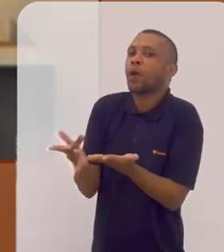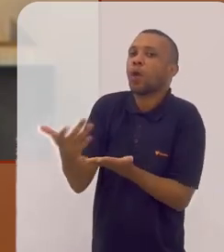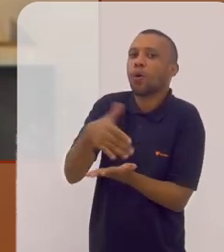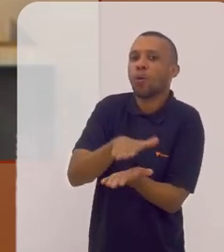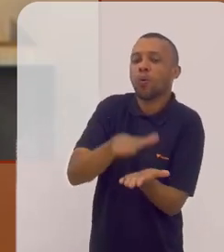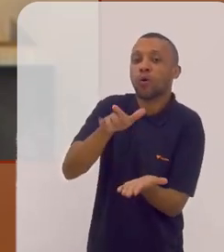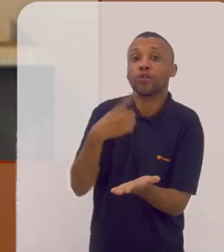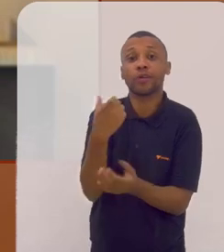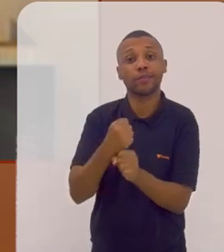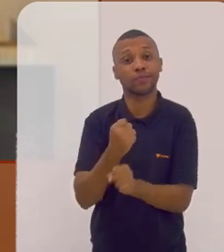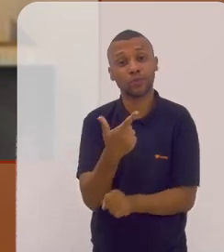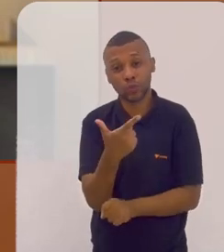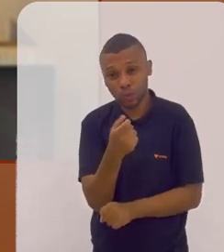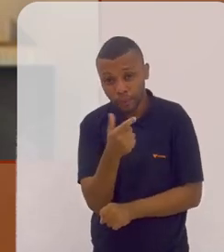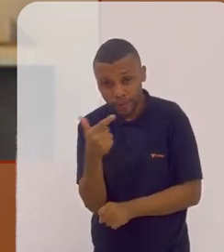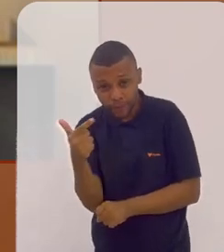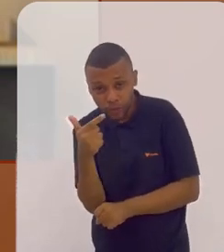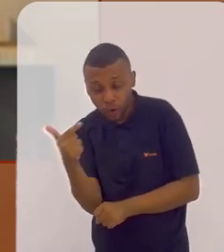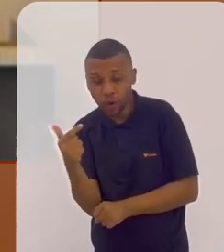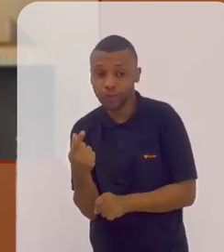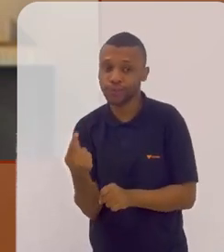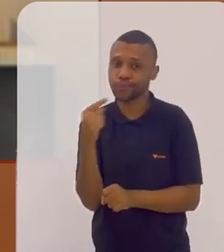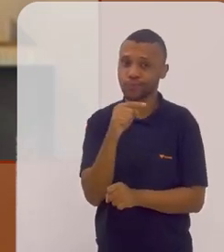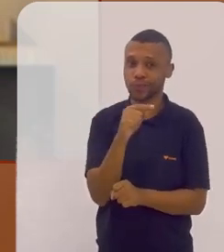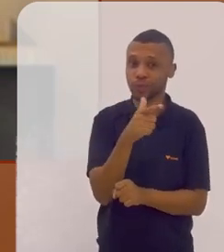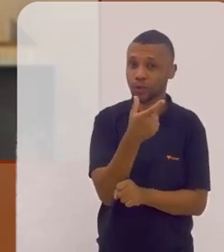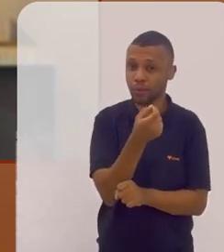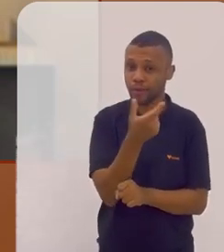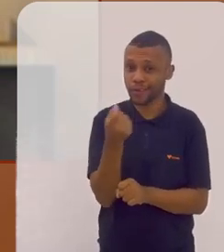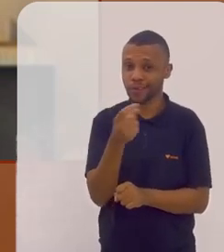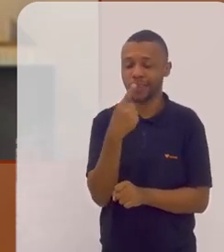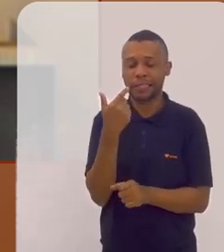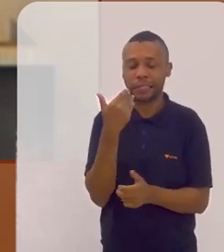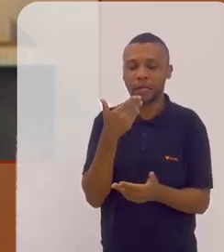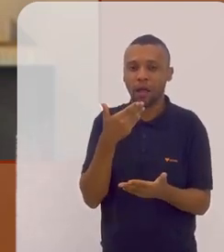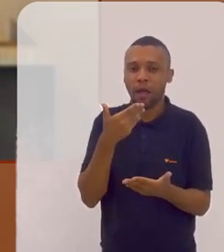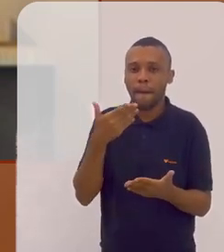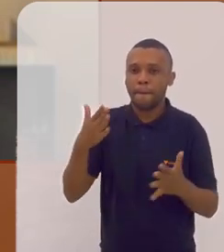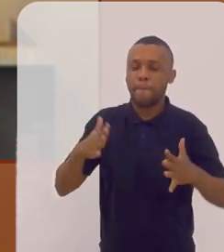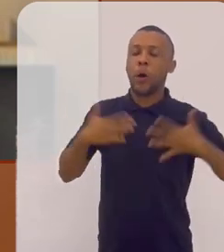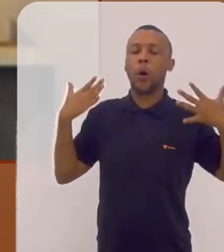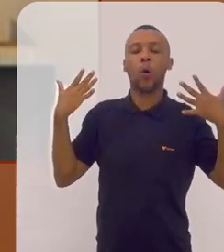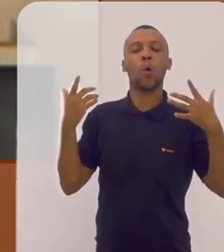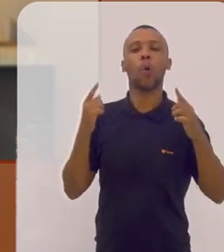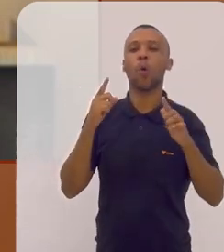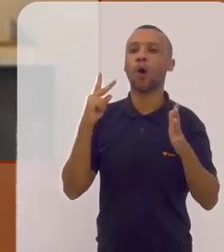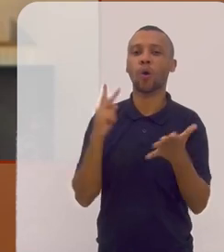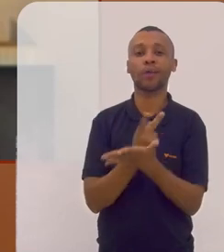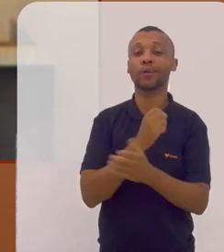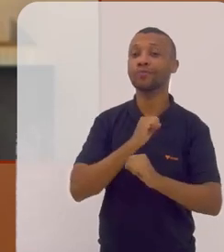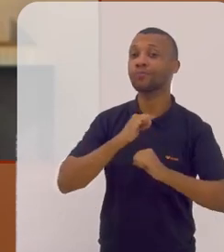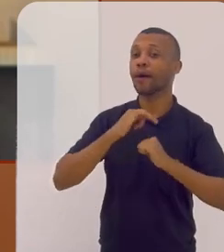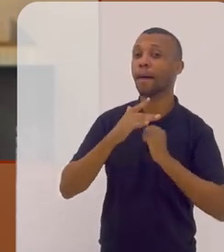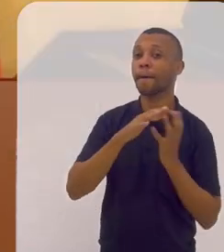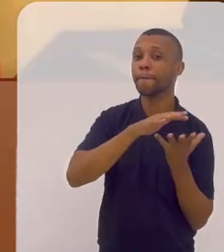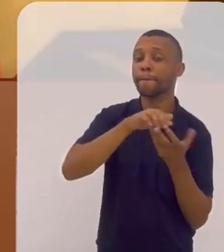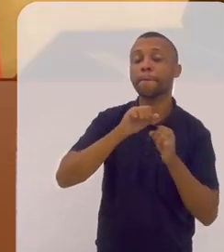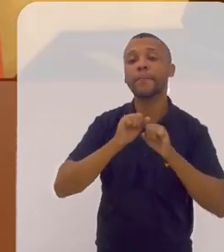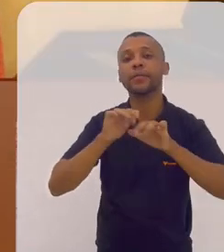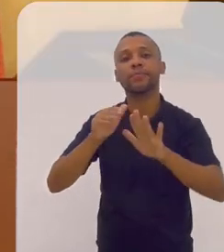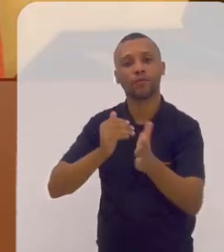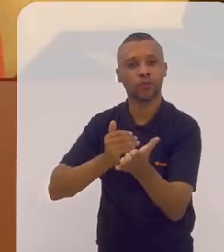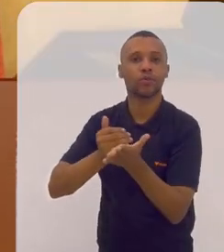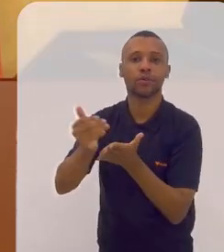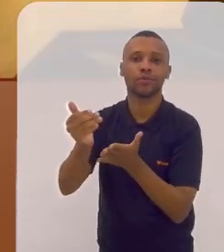e a gente está em 2022 em 2020 a gente teve que se deparar com a pandemia e eu queria que você